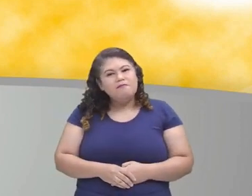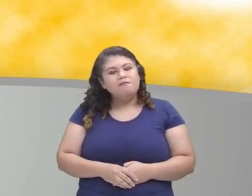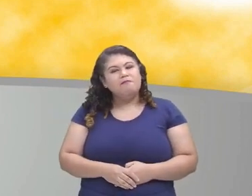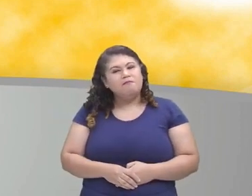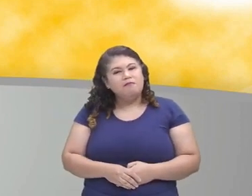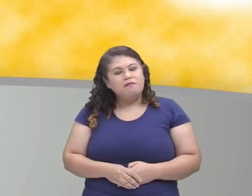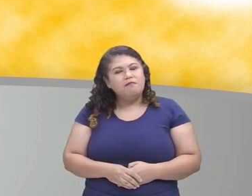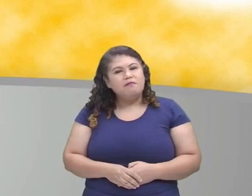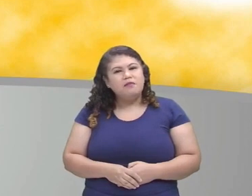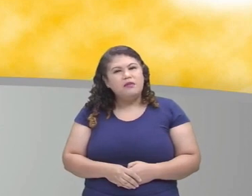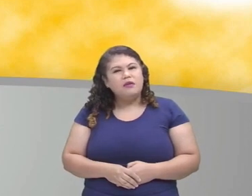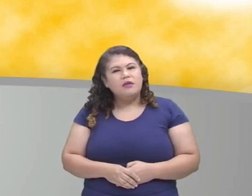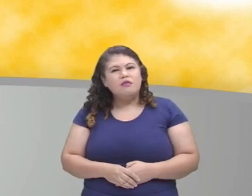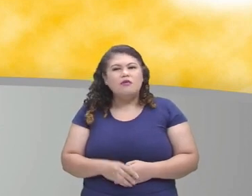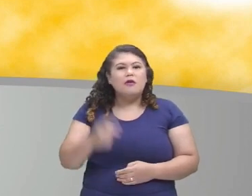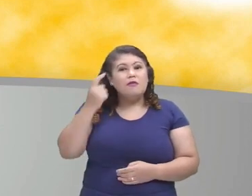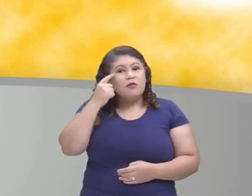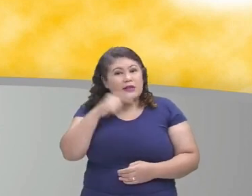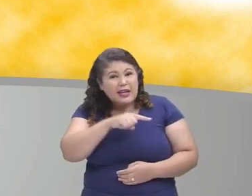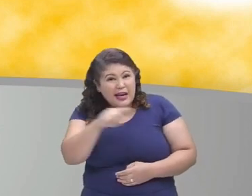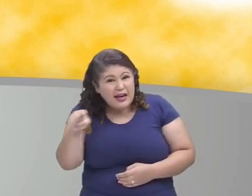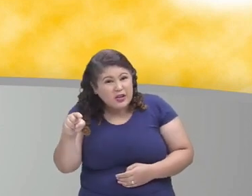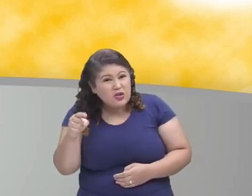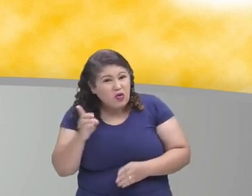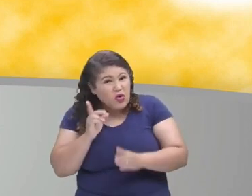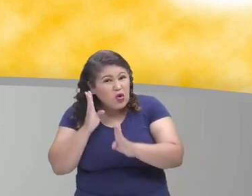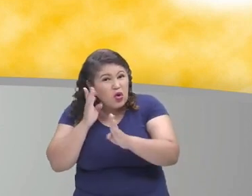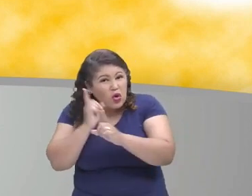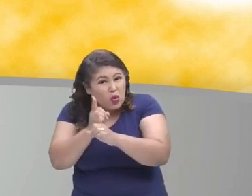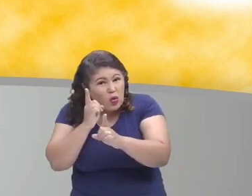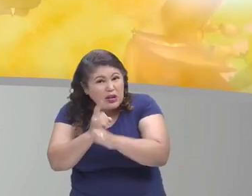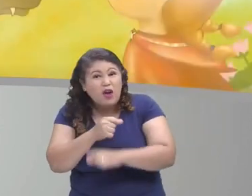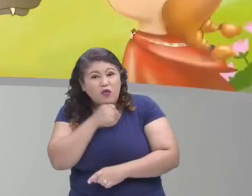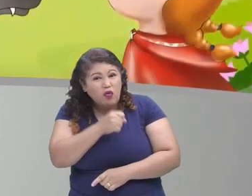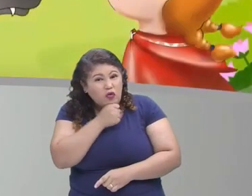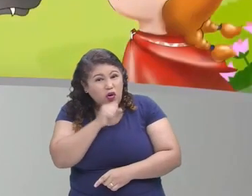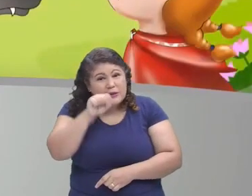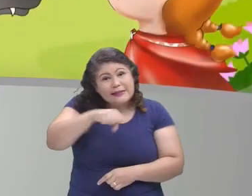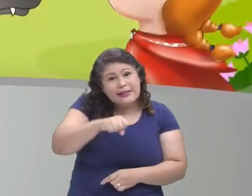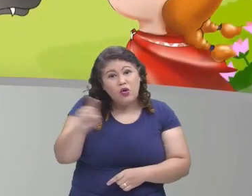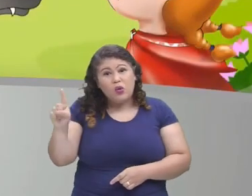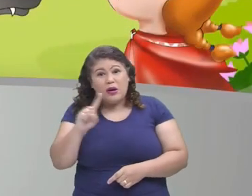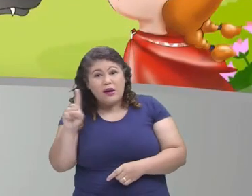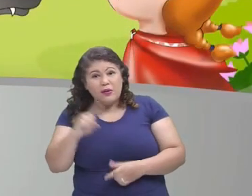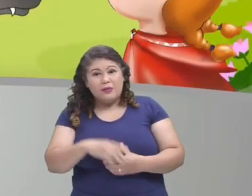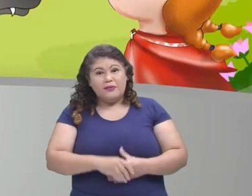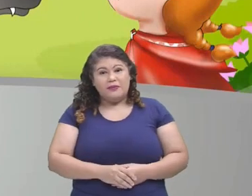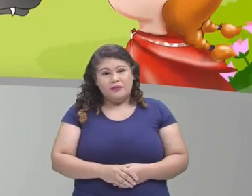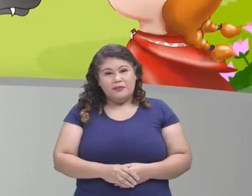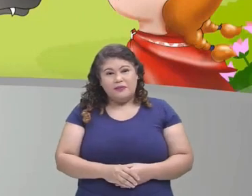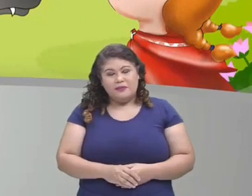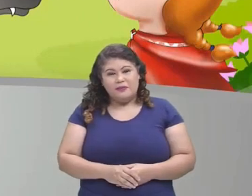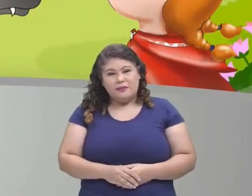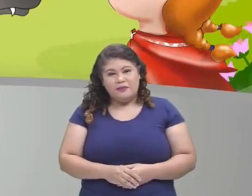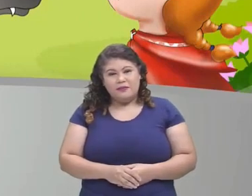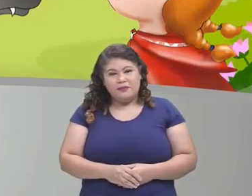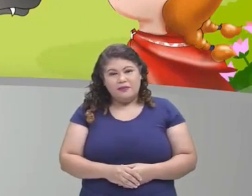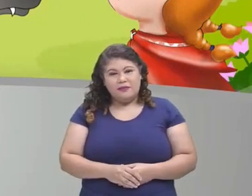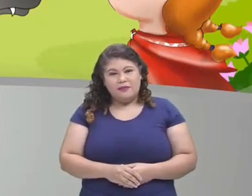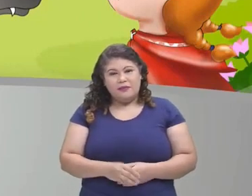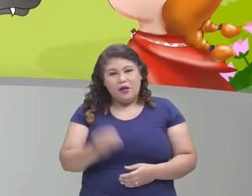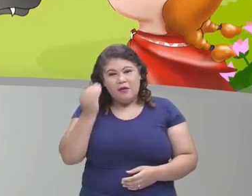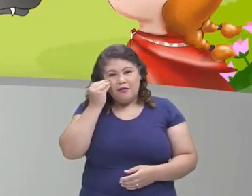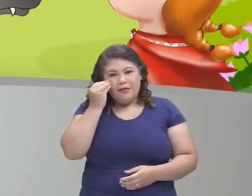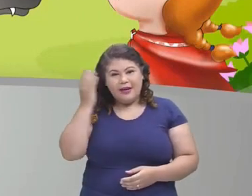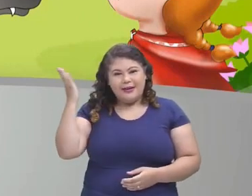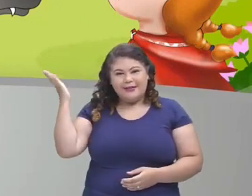Será que eles vão descobrir onde está a avózinha da Chapeuzinho Vermelho? O que vocês acham? Vamos ver agora a nossa